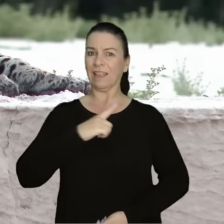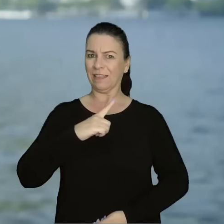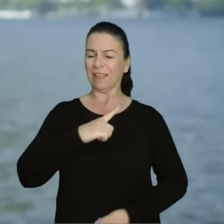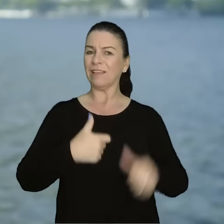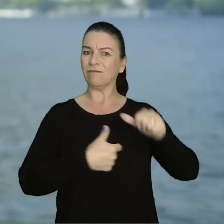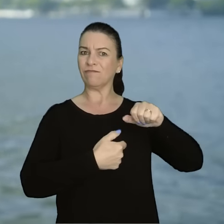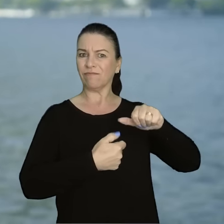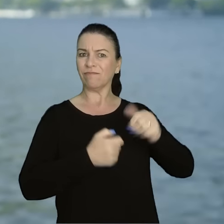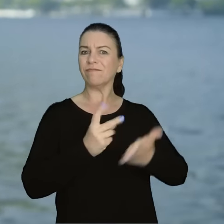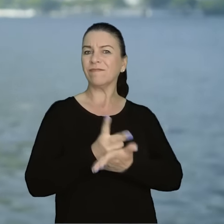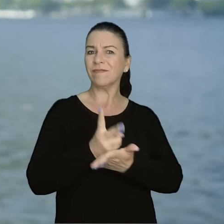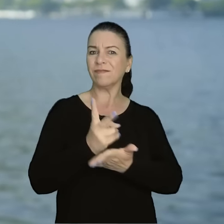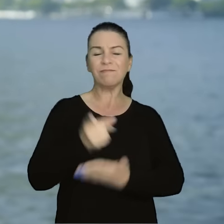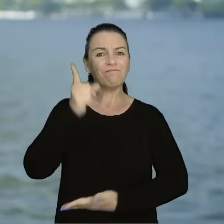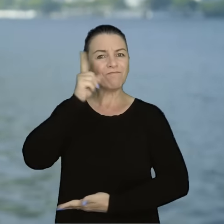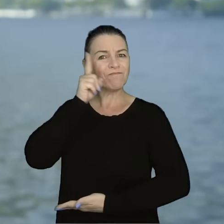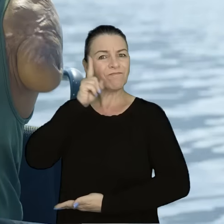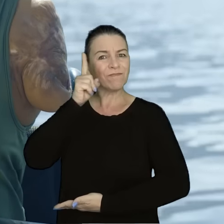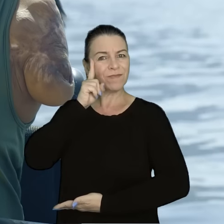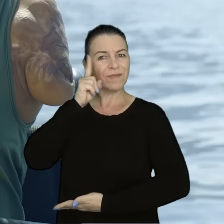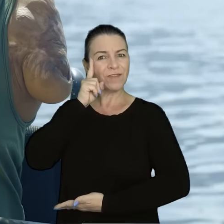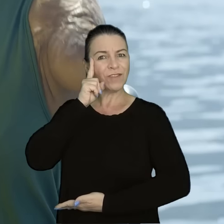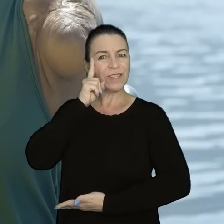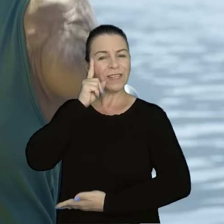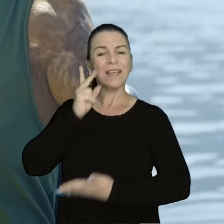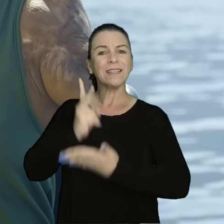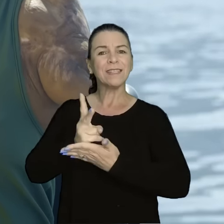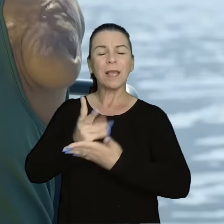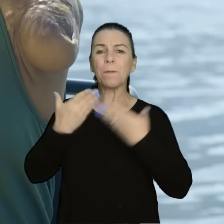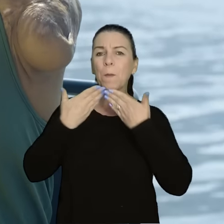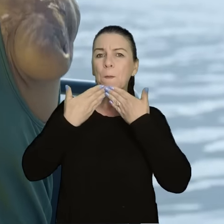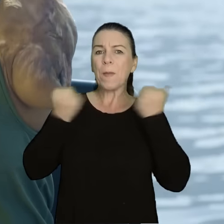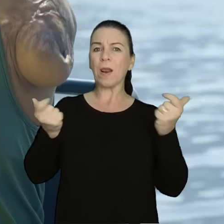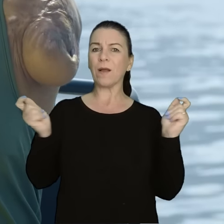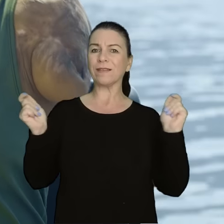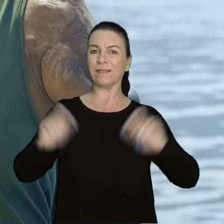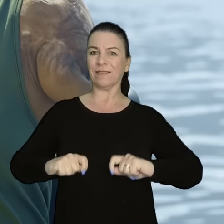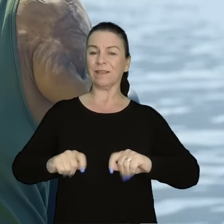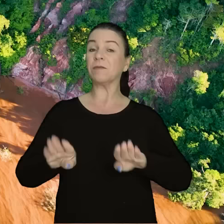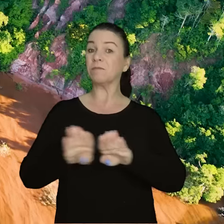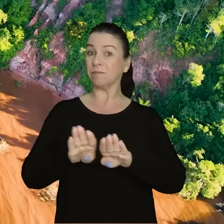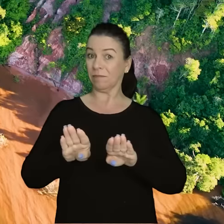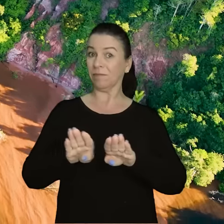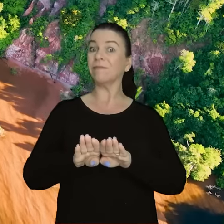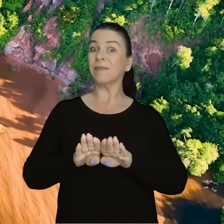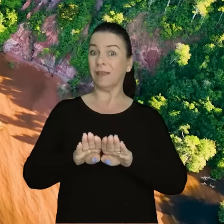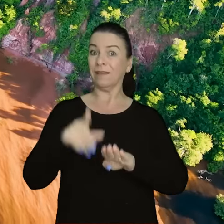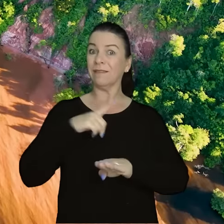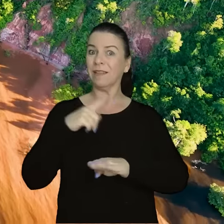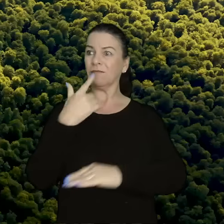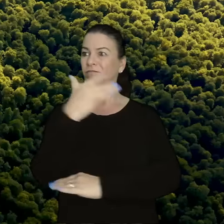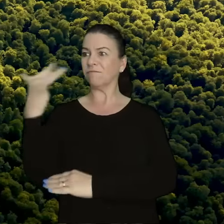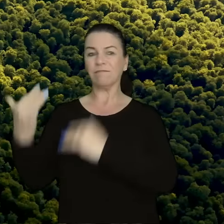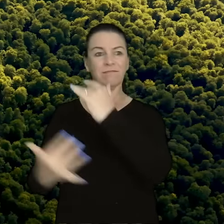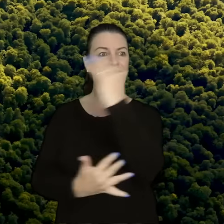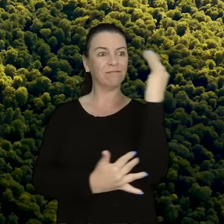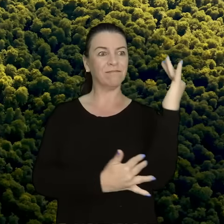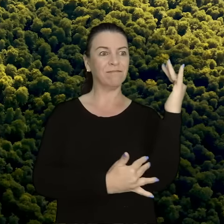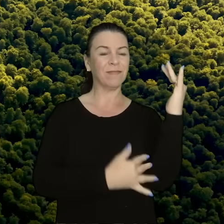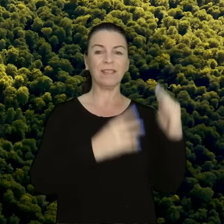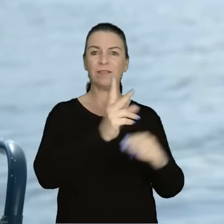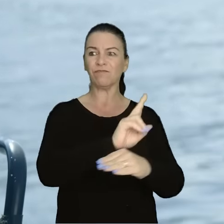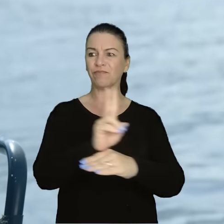É ter a resiliência para continuar todos os dias em busca do melhor desempenho e em busca de um meio ambiente